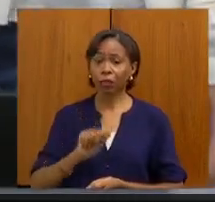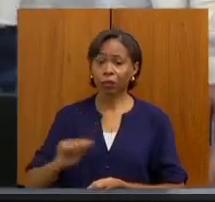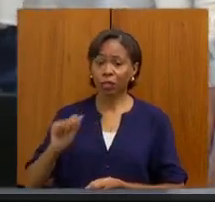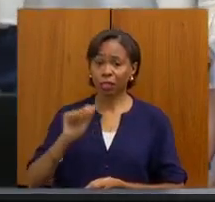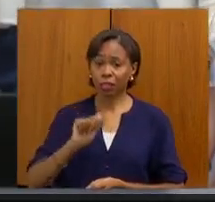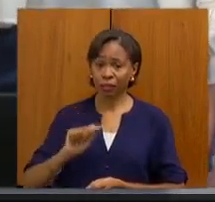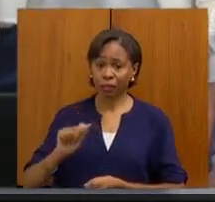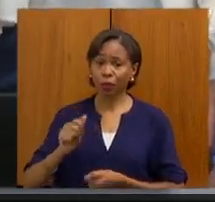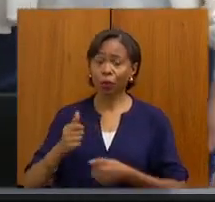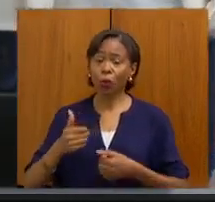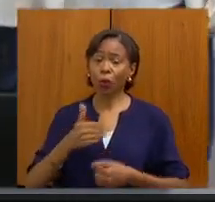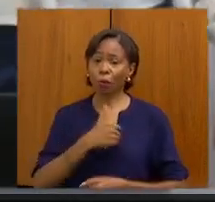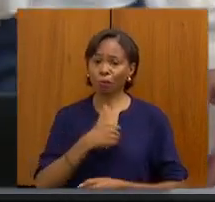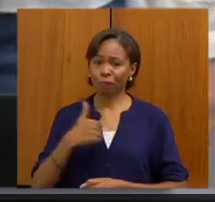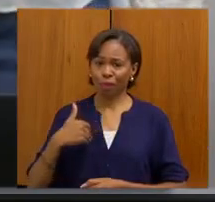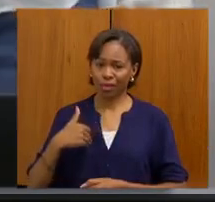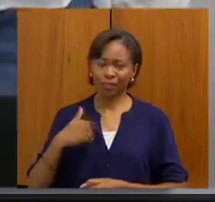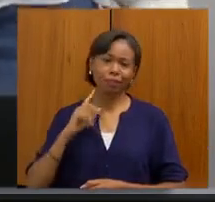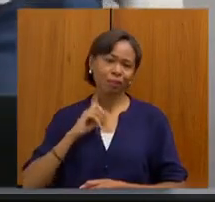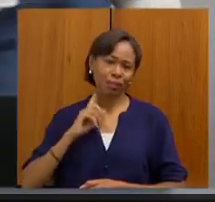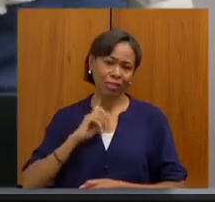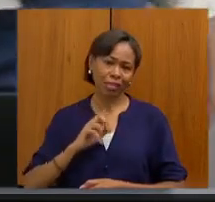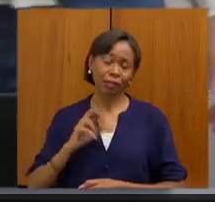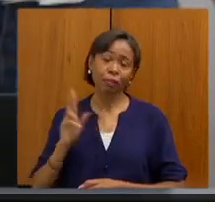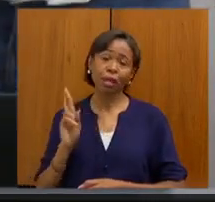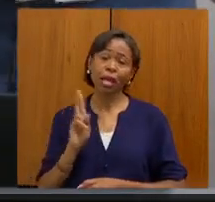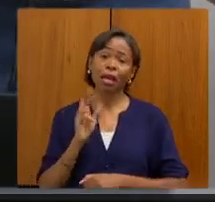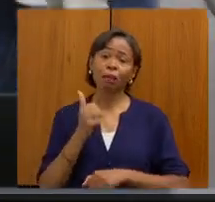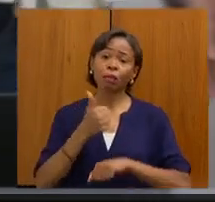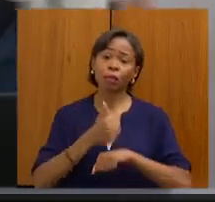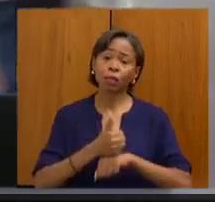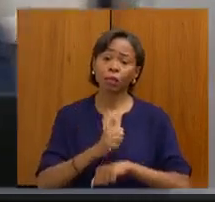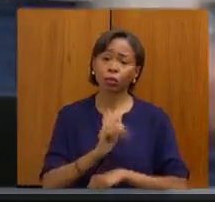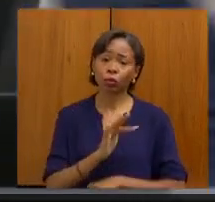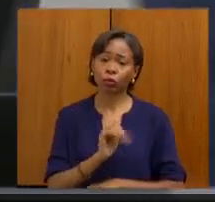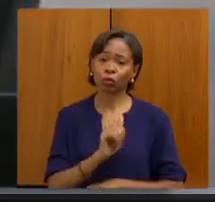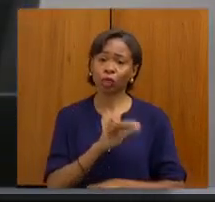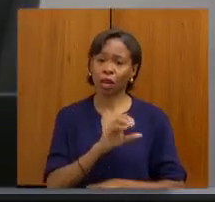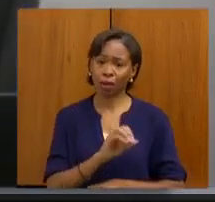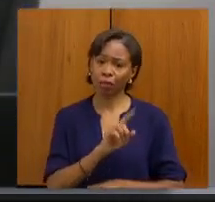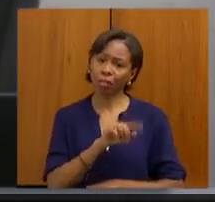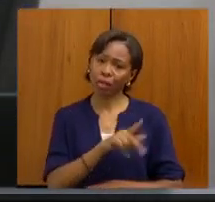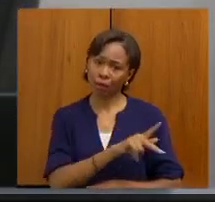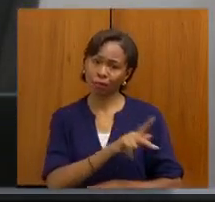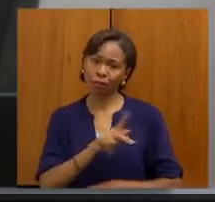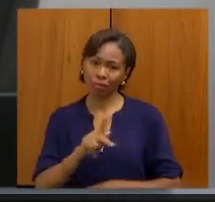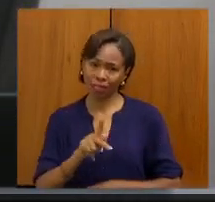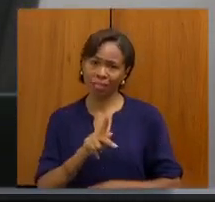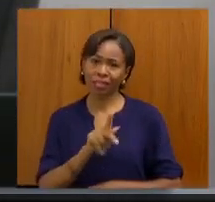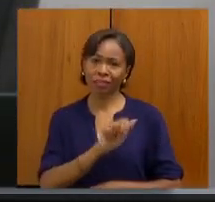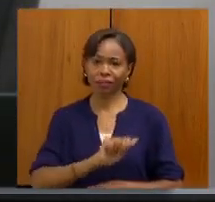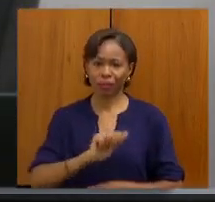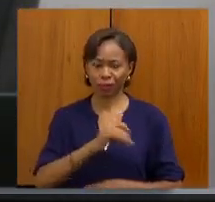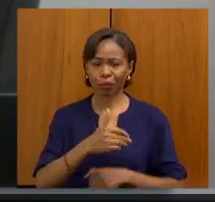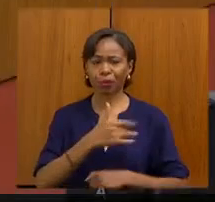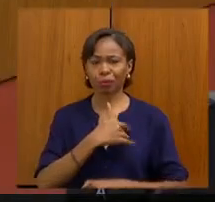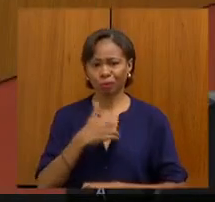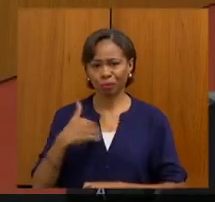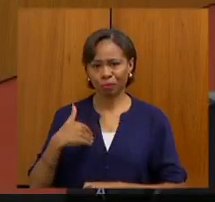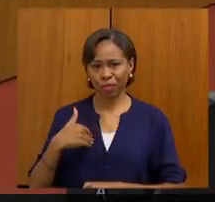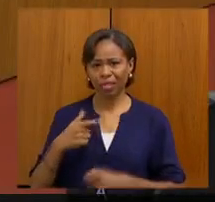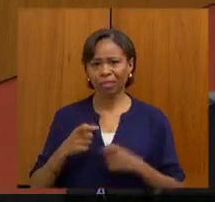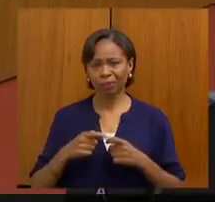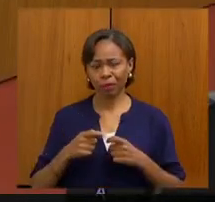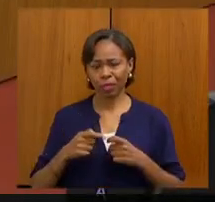Gerais, representando o Fábio, que é o atual presidente da Associação Médica de Minas Gerais. Gostaria também de